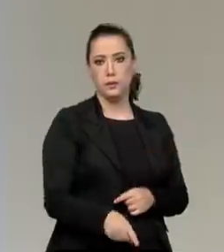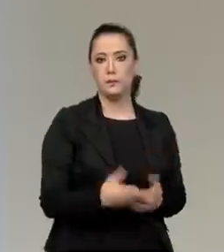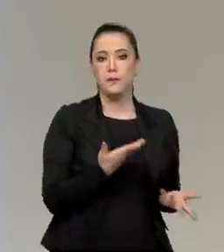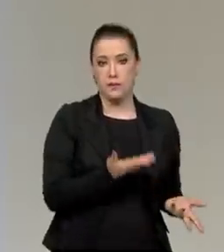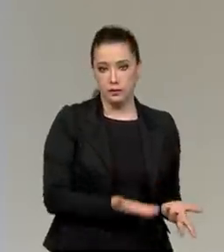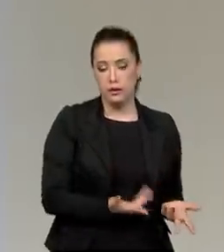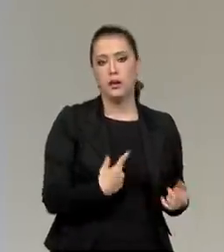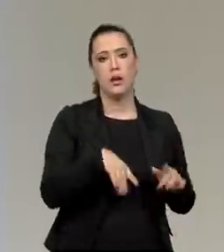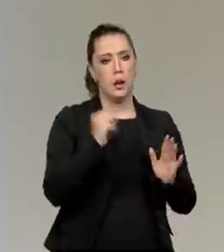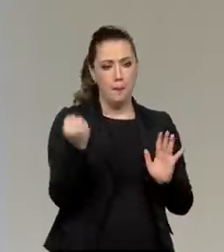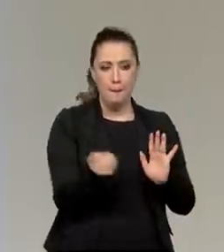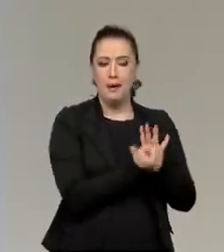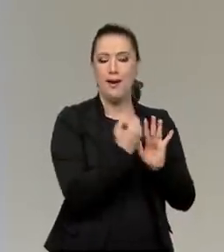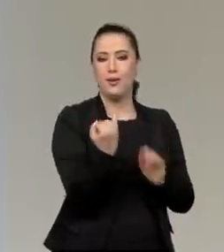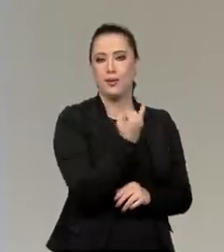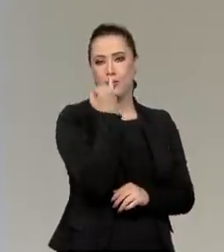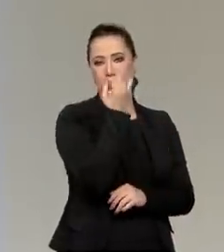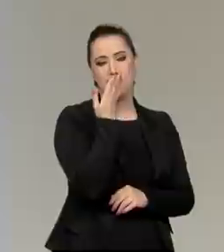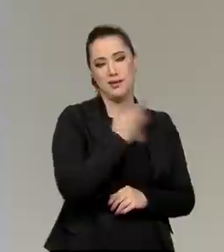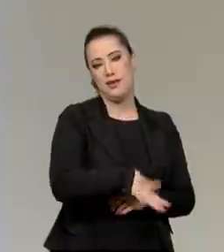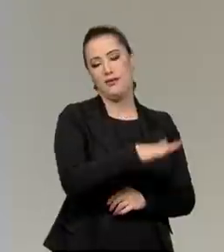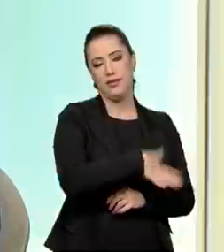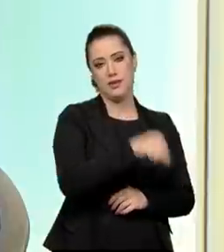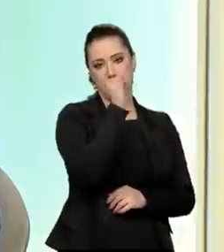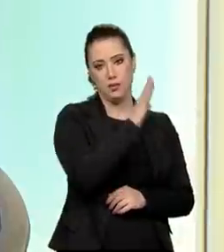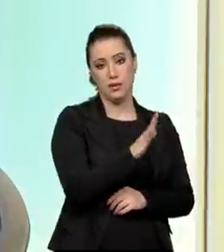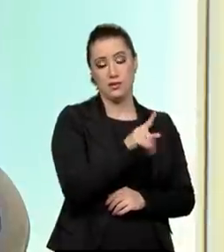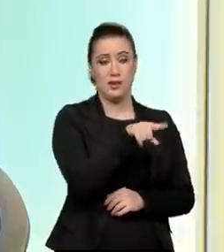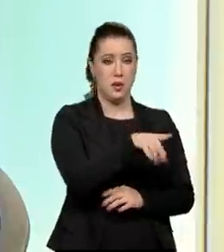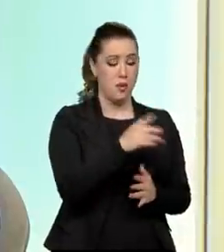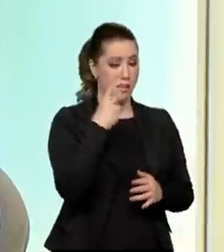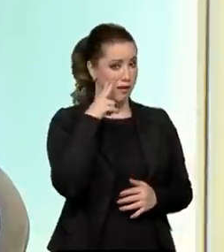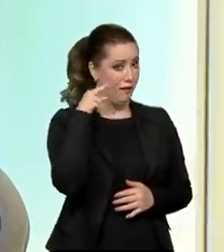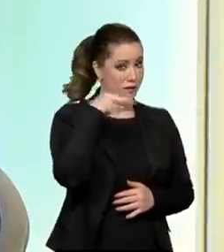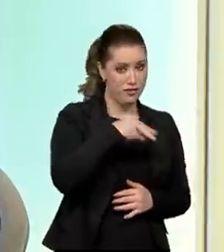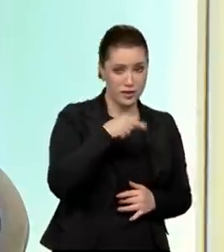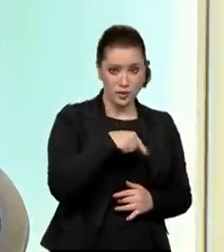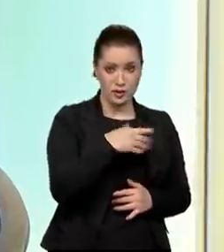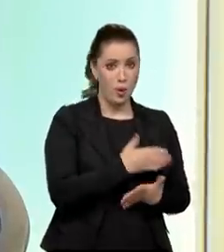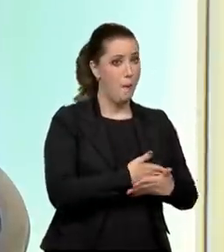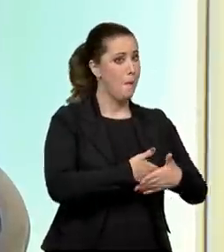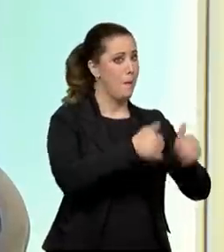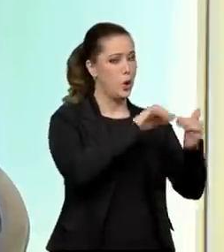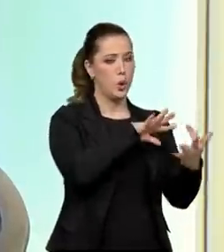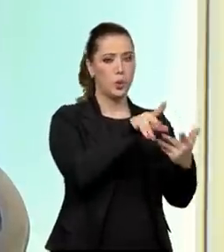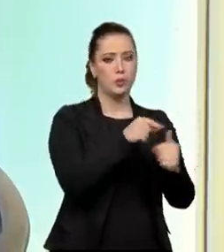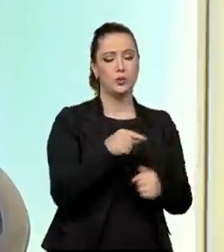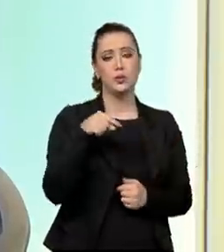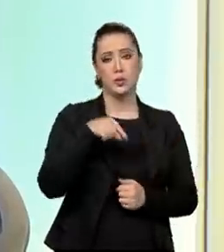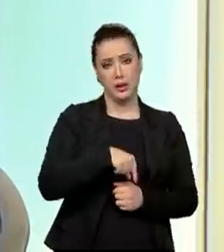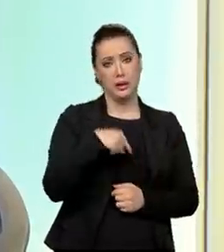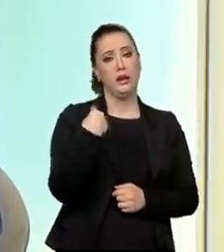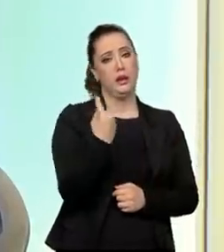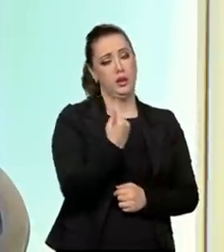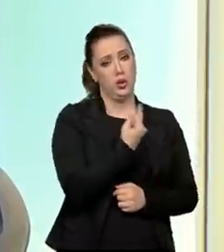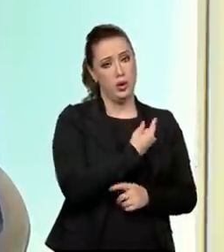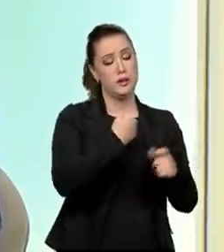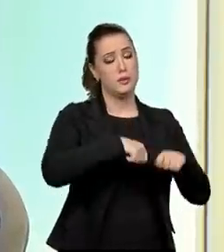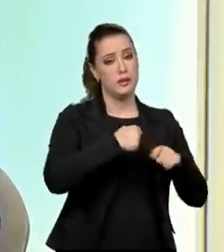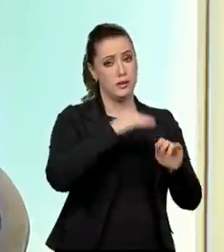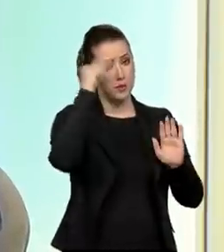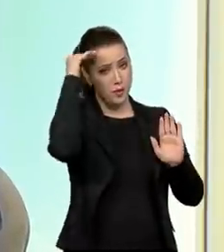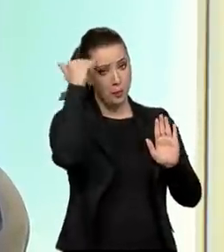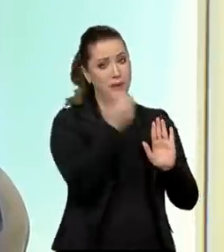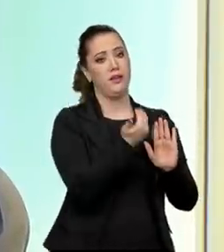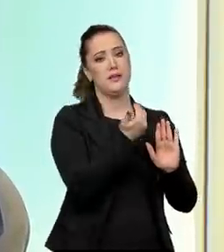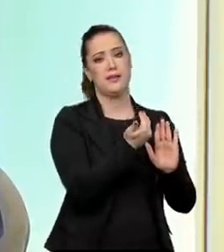e que é considerado um dos melhores do mundo. O que a gente precisa agora é cumprir o que está na lei. Porque o ECA, como a